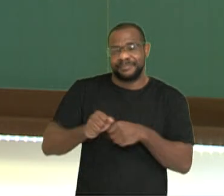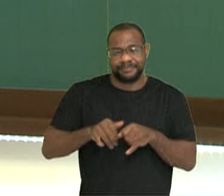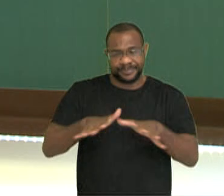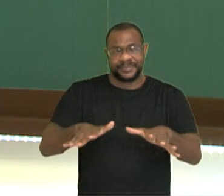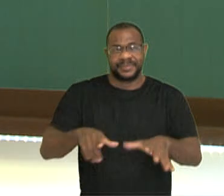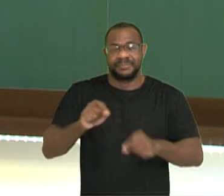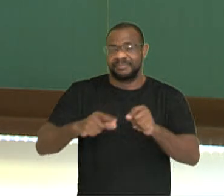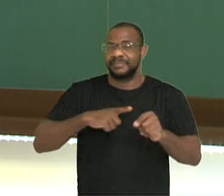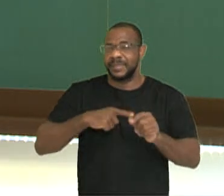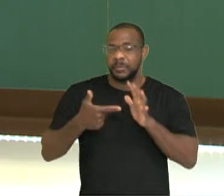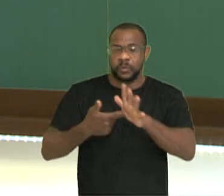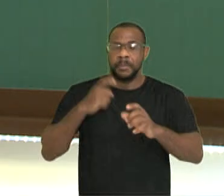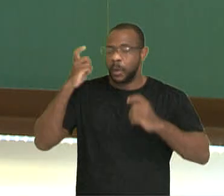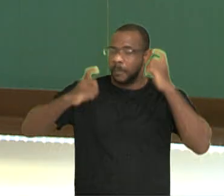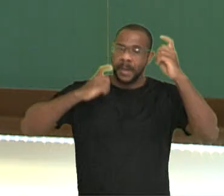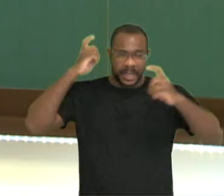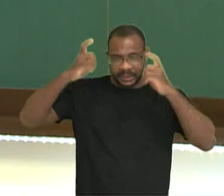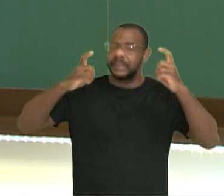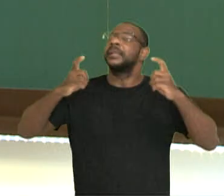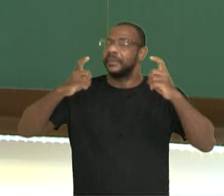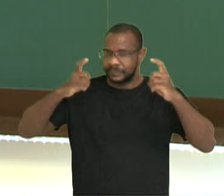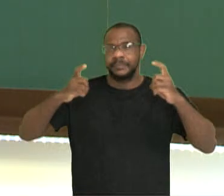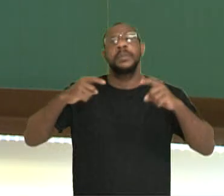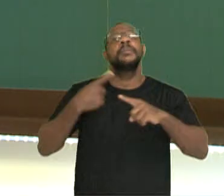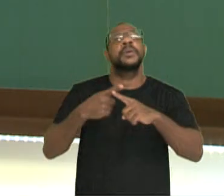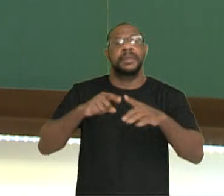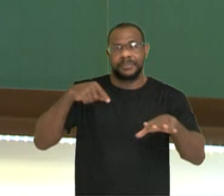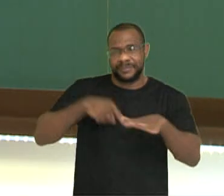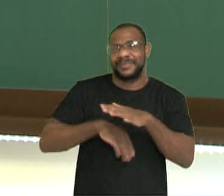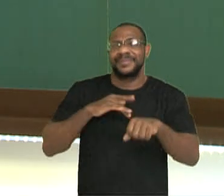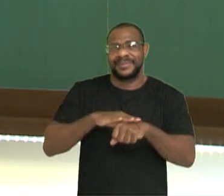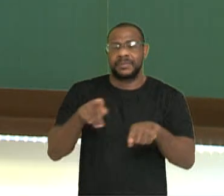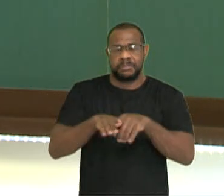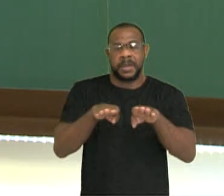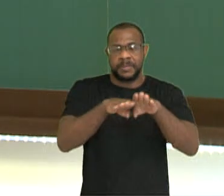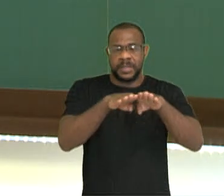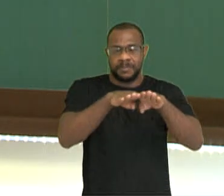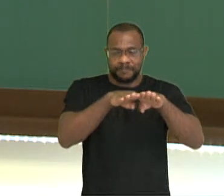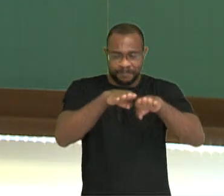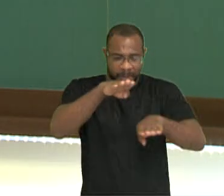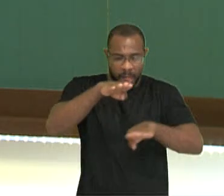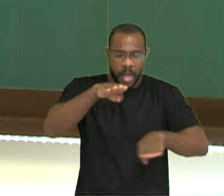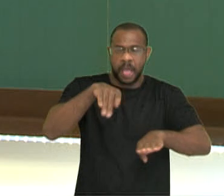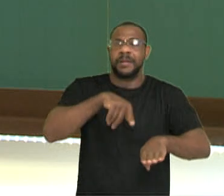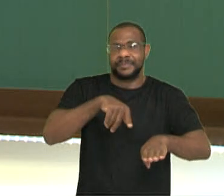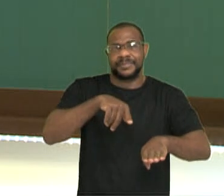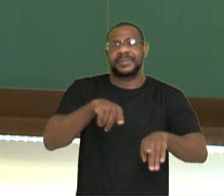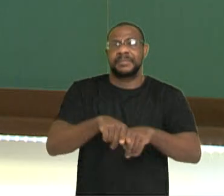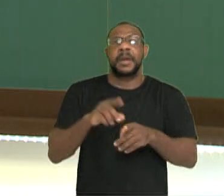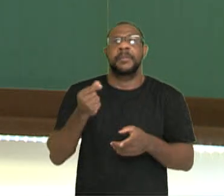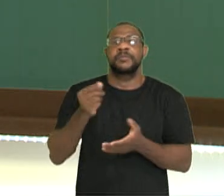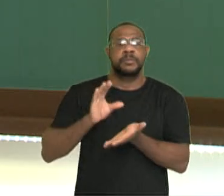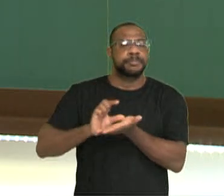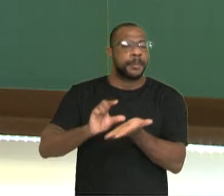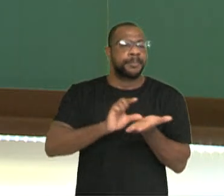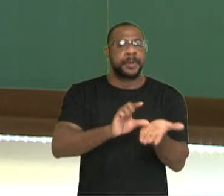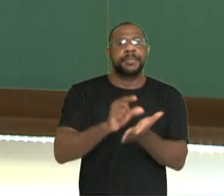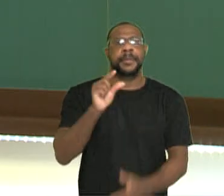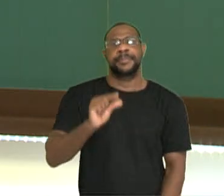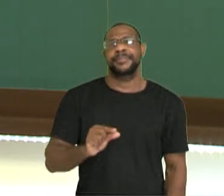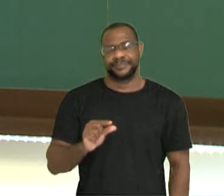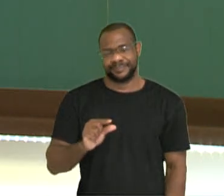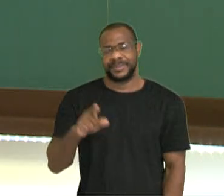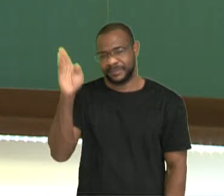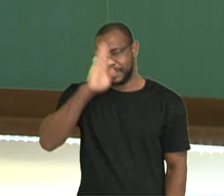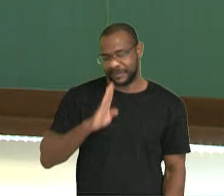trouxe preocupação com relação ao aprofundamento das desigualdades e da má distribuição de renda no país. Se isso já